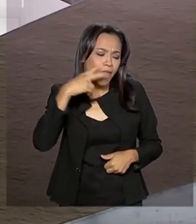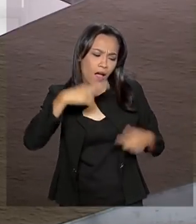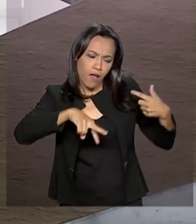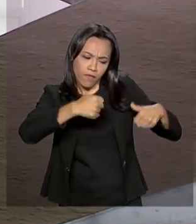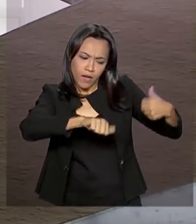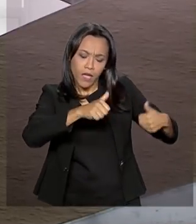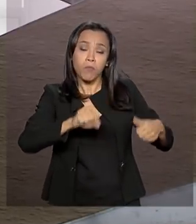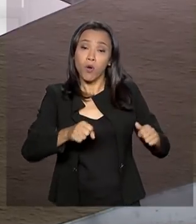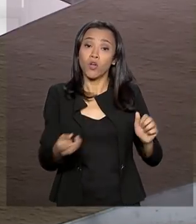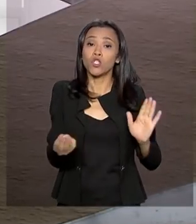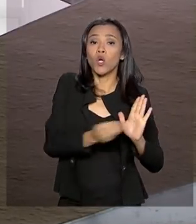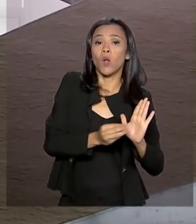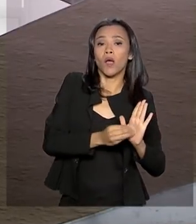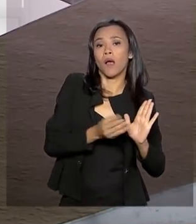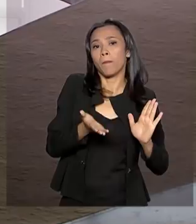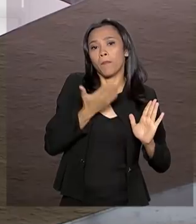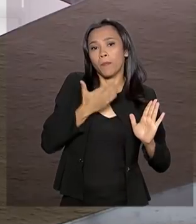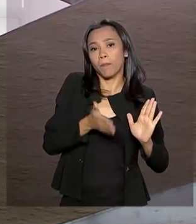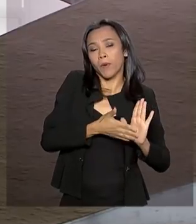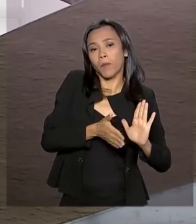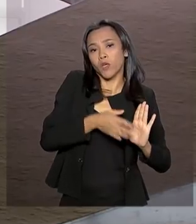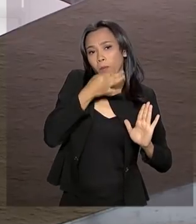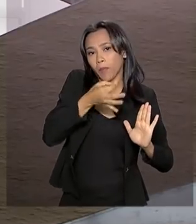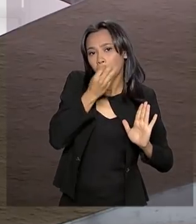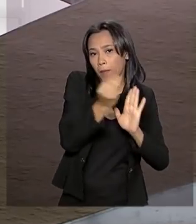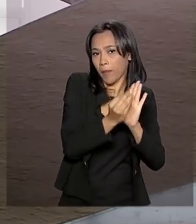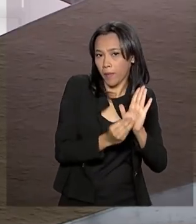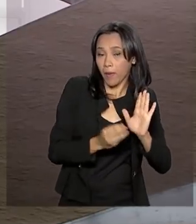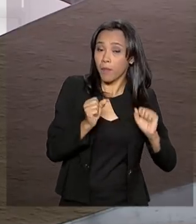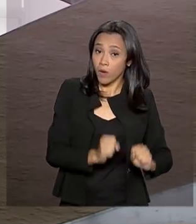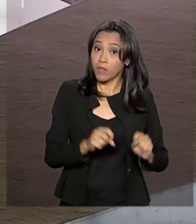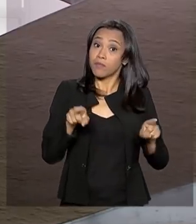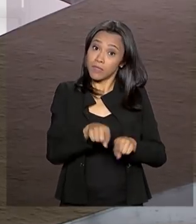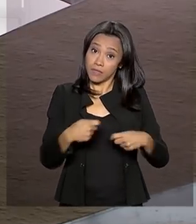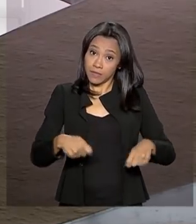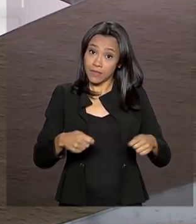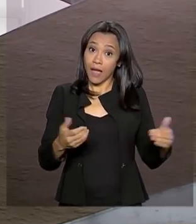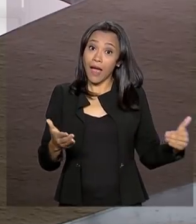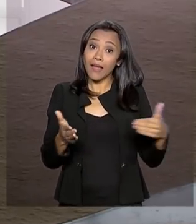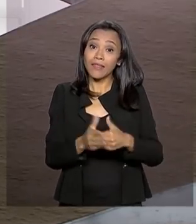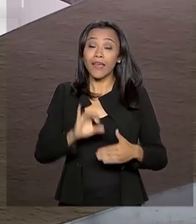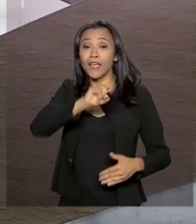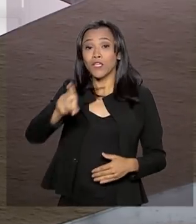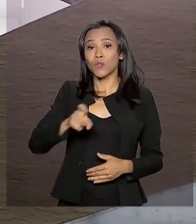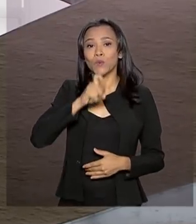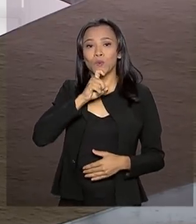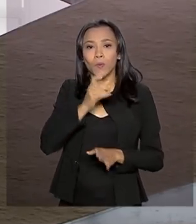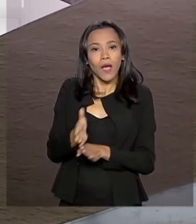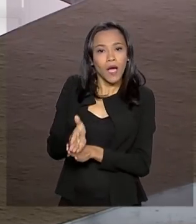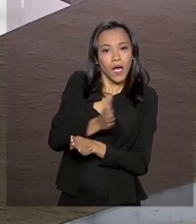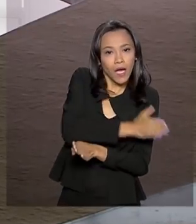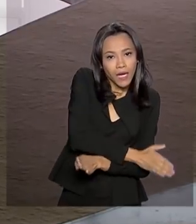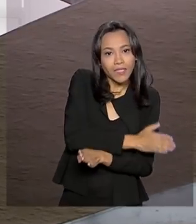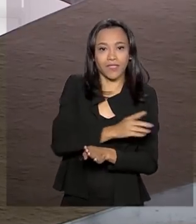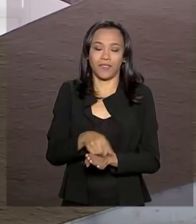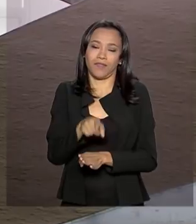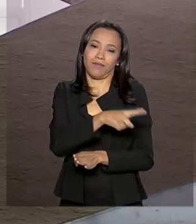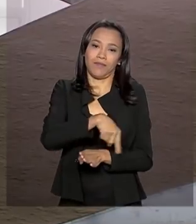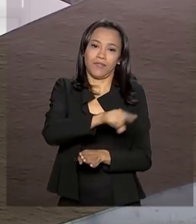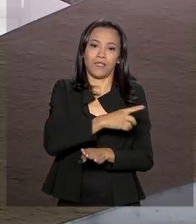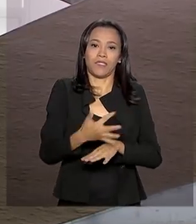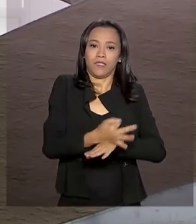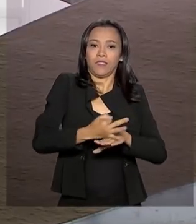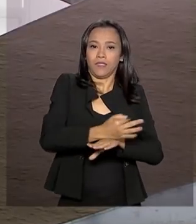projeto. A Lei de Diretrizes Orçamentárias, a LDO, precisa ser aprovada até julho, antes do recesso parlamentar. O